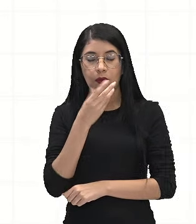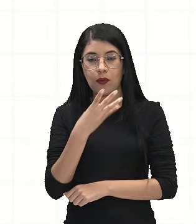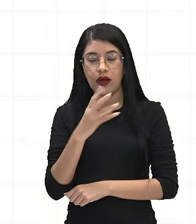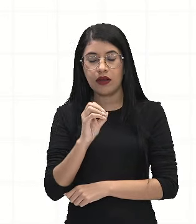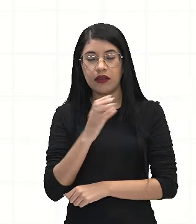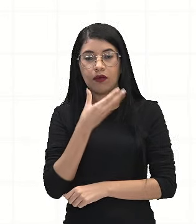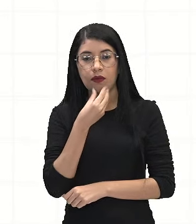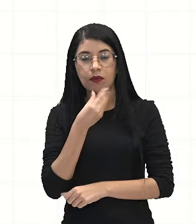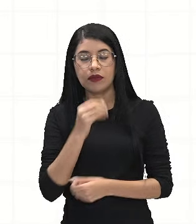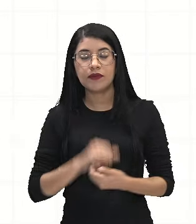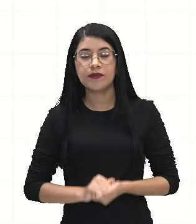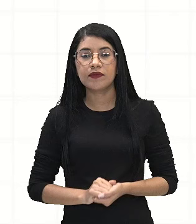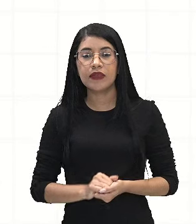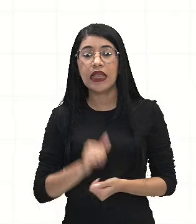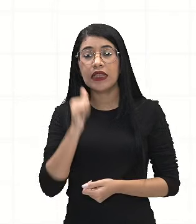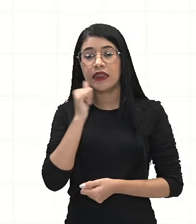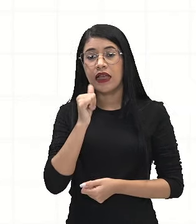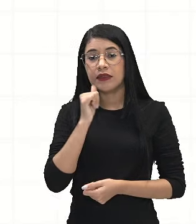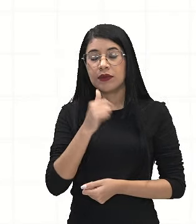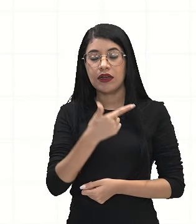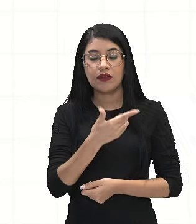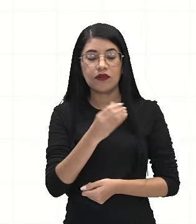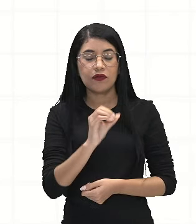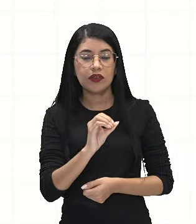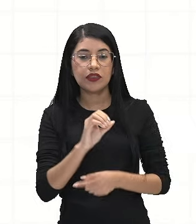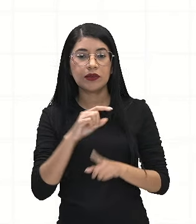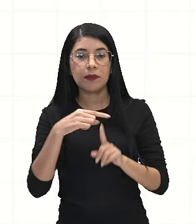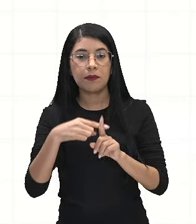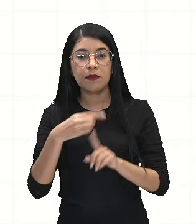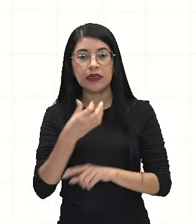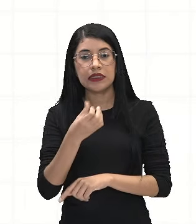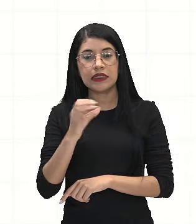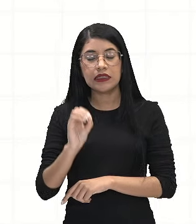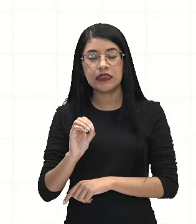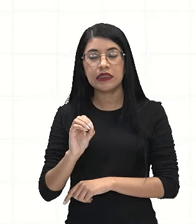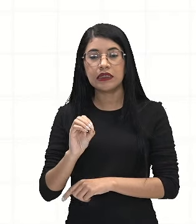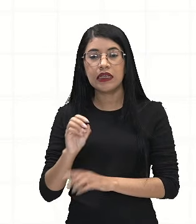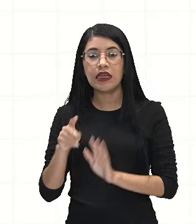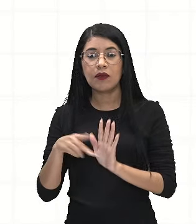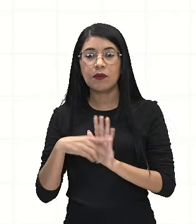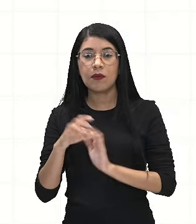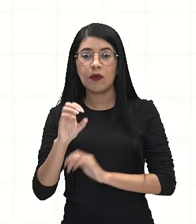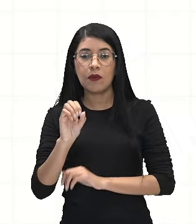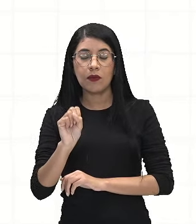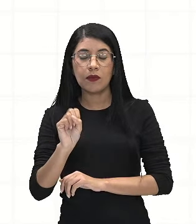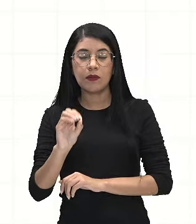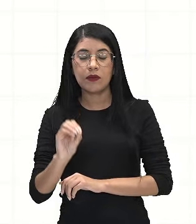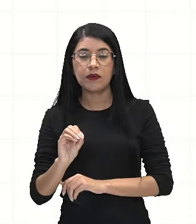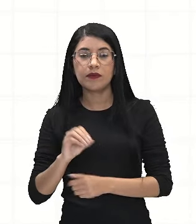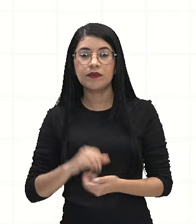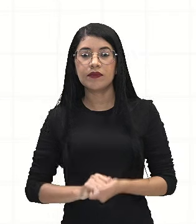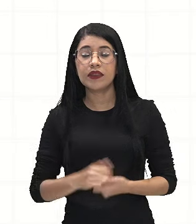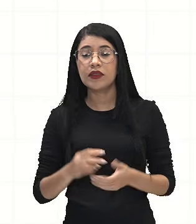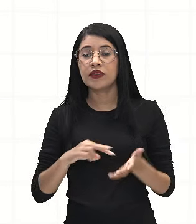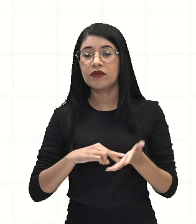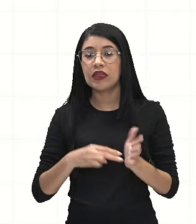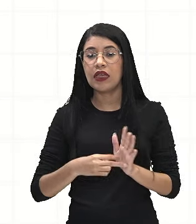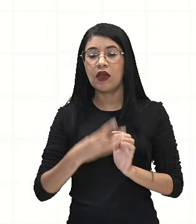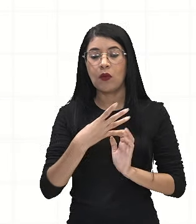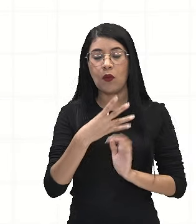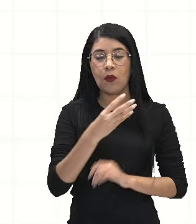Quantidade de mulheres, 20 mais 60, que é igual a 80. Então, a gente tem 40 homens e 80 mulheres.